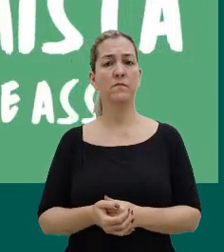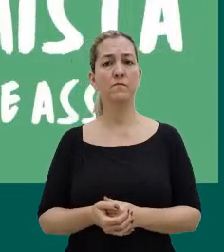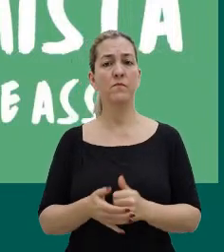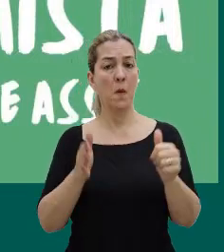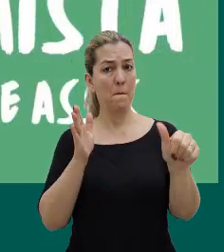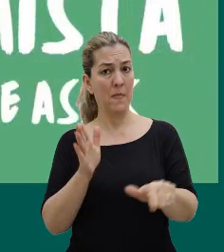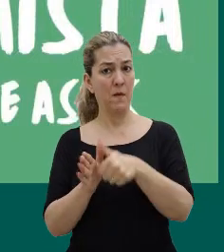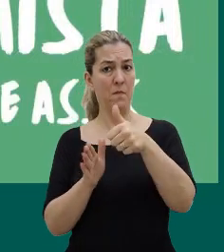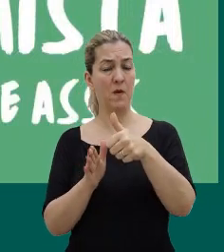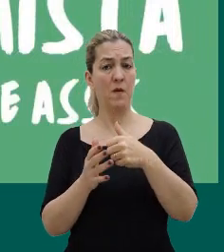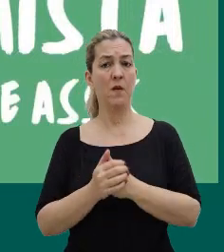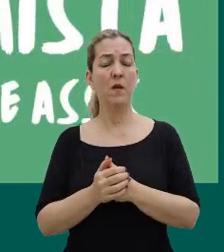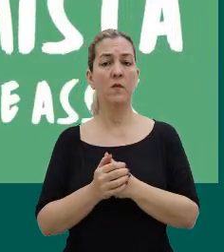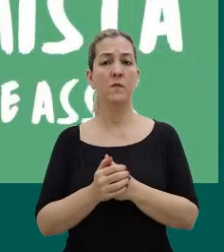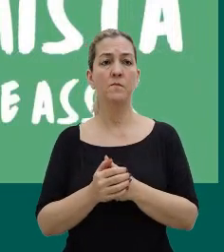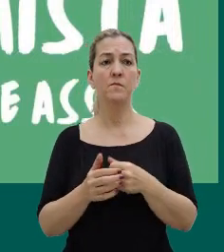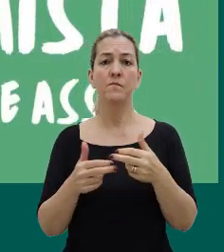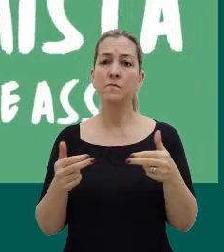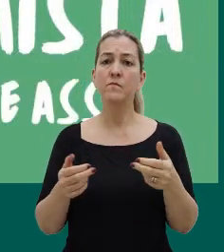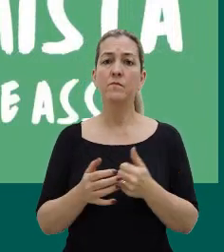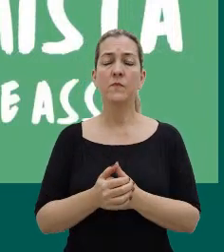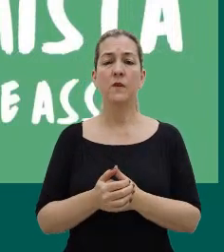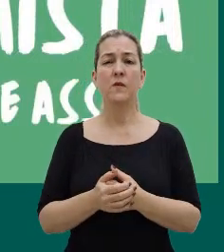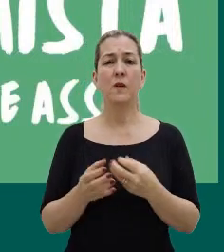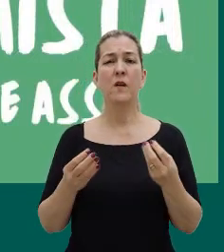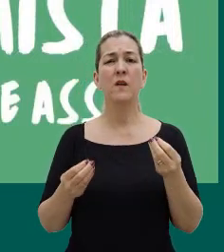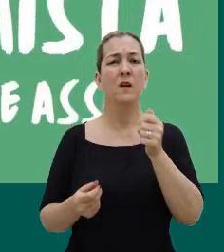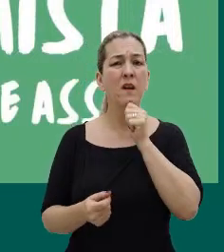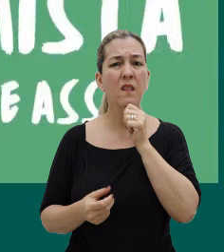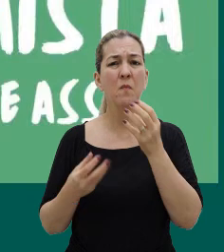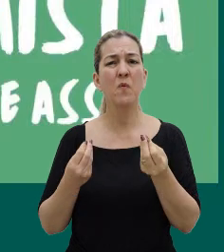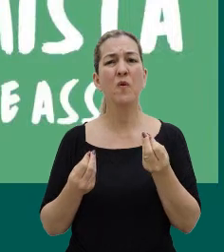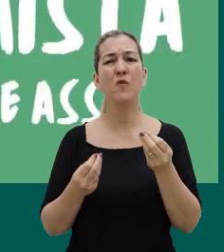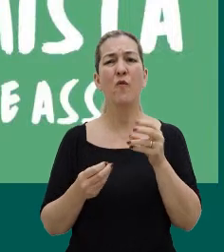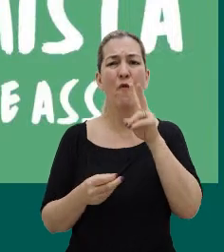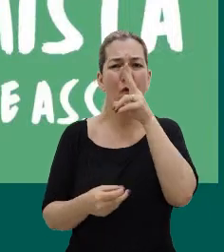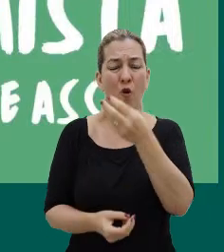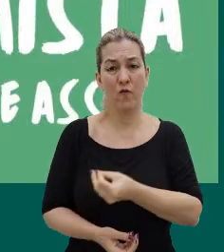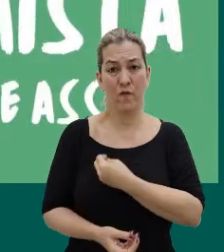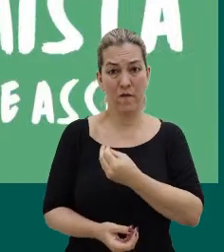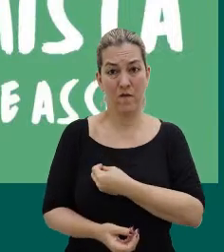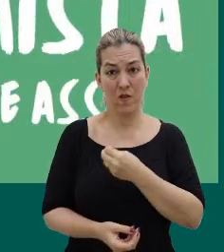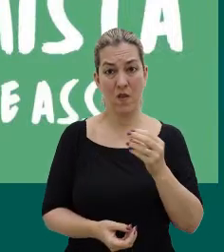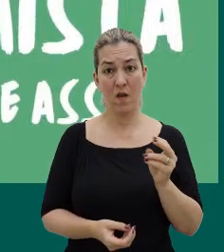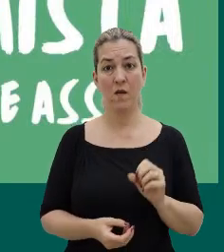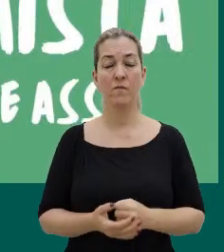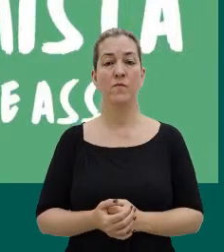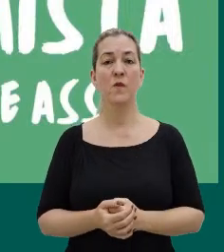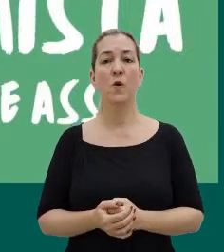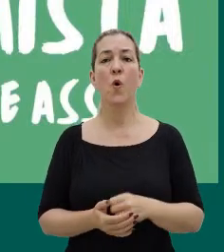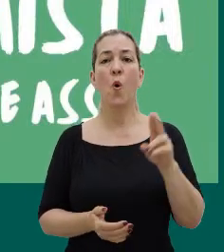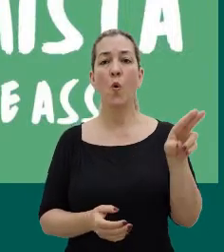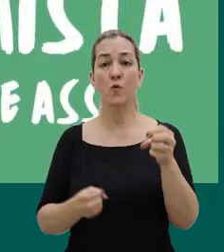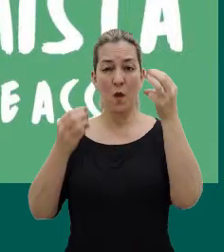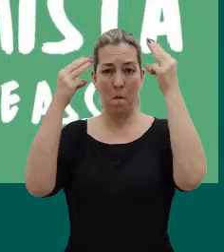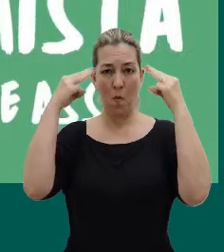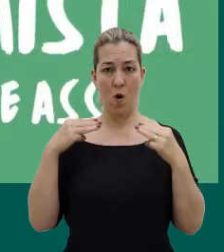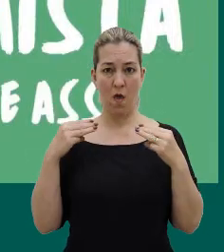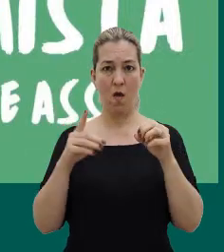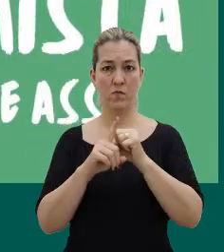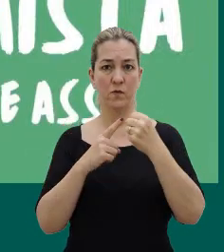Primeiro, essa questão que ainda é muito forte na nossa vida, né, que é o uso da moral social, né,